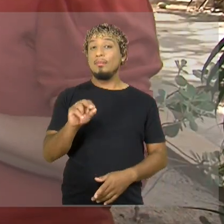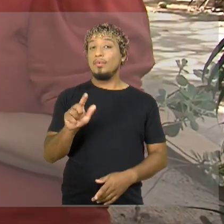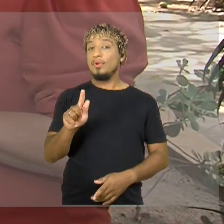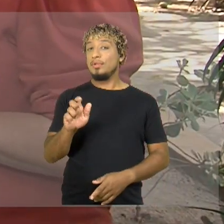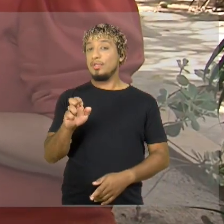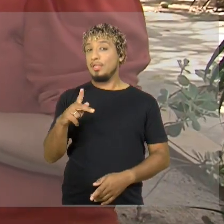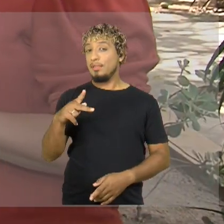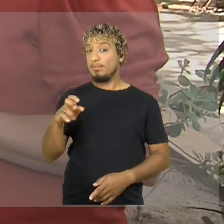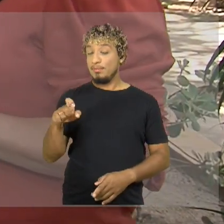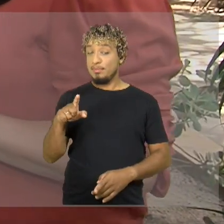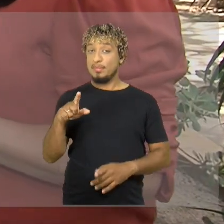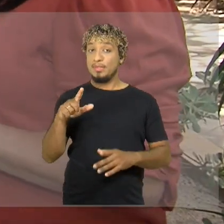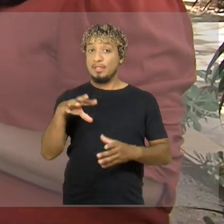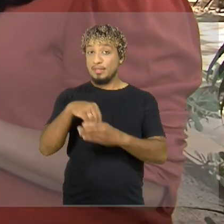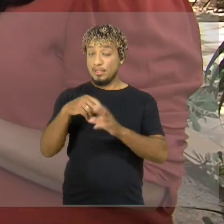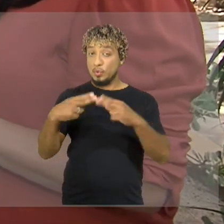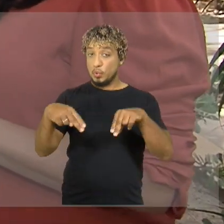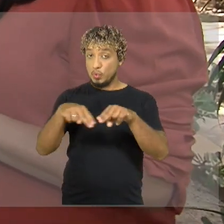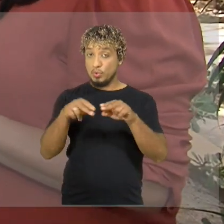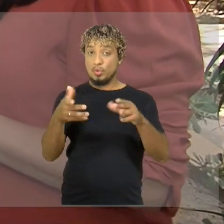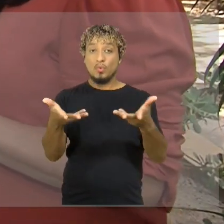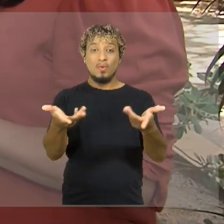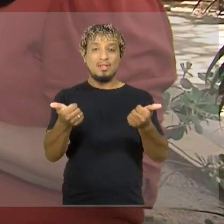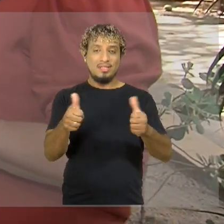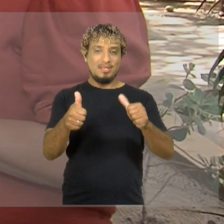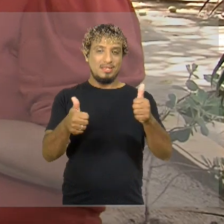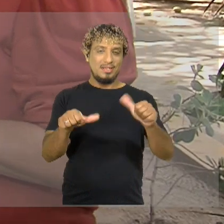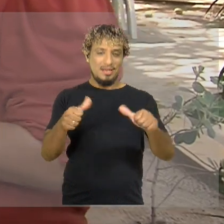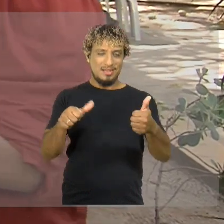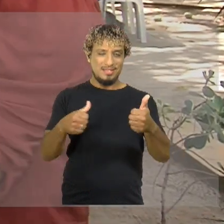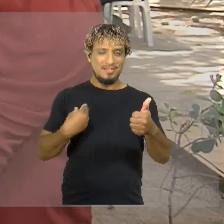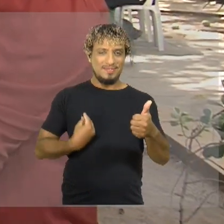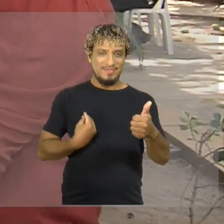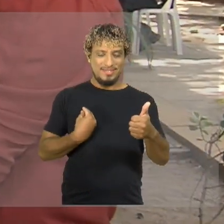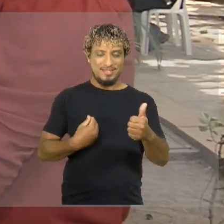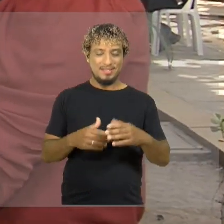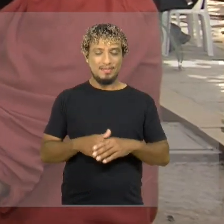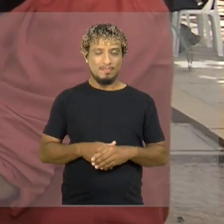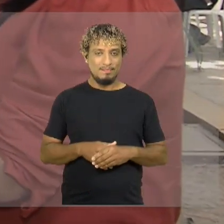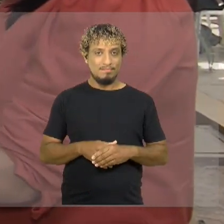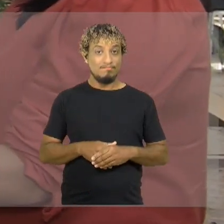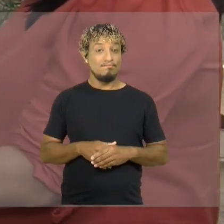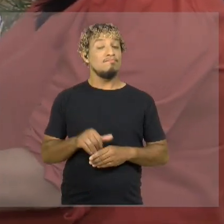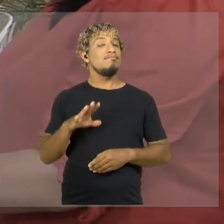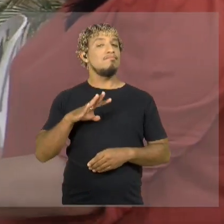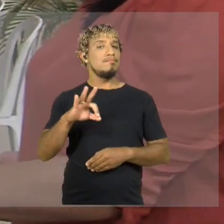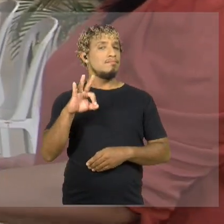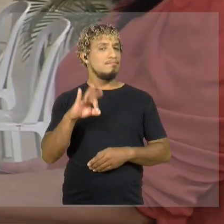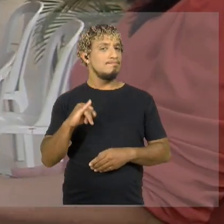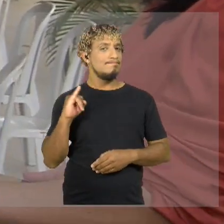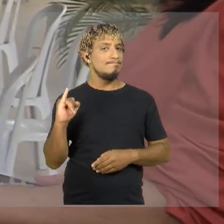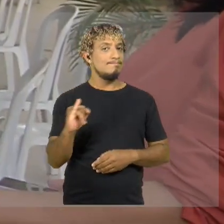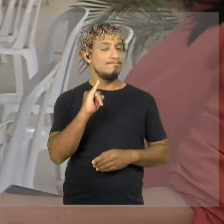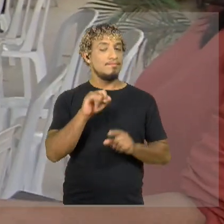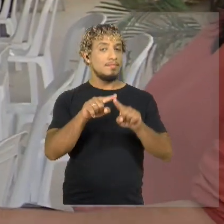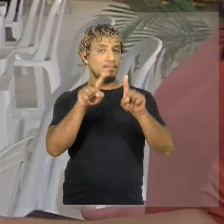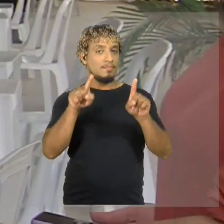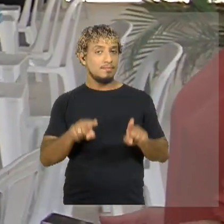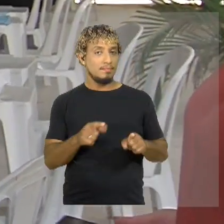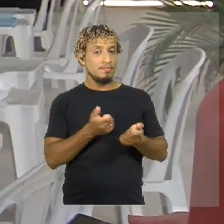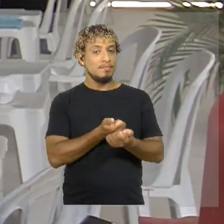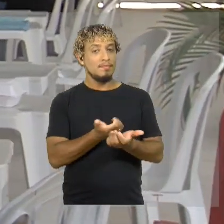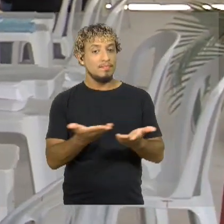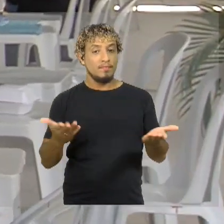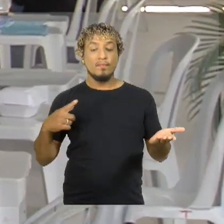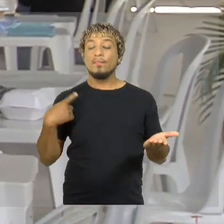Mônica, é uma preocupação também constante de vocês ofertarem esse tipo de ação para os servidores? Com certeza. Inclusive, ao